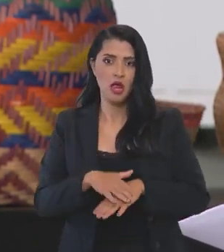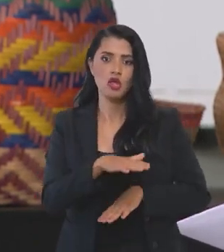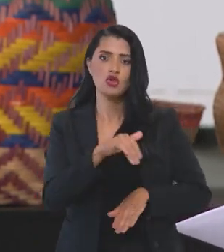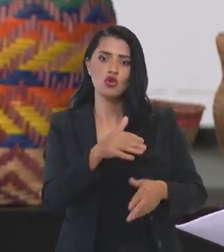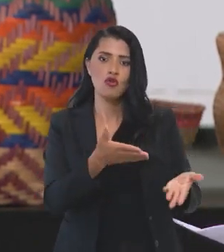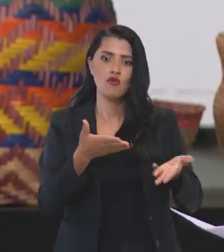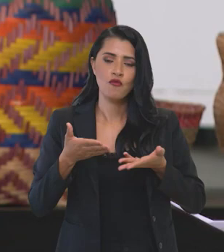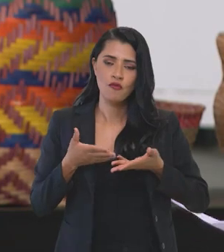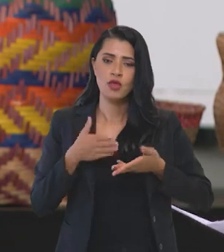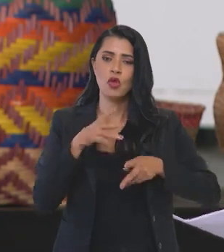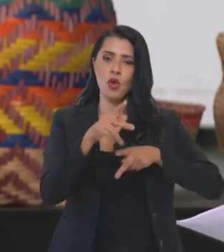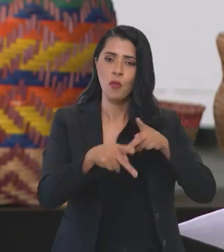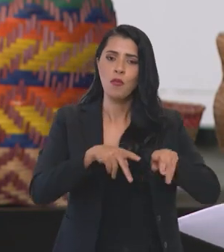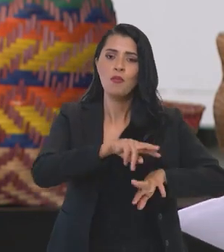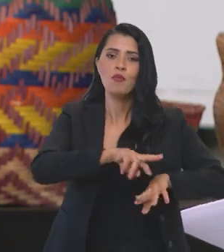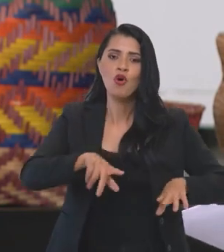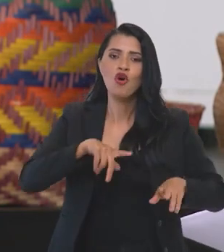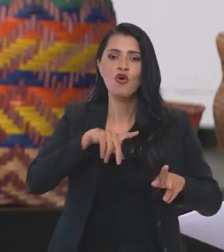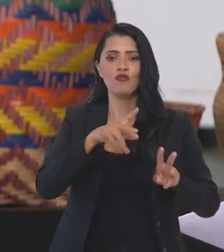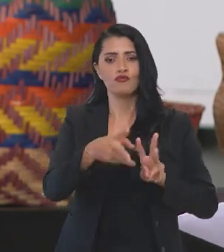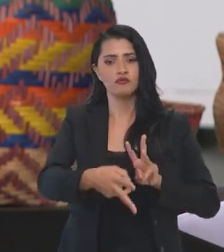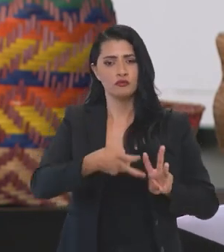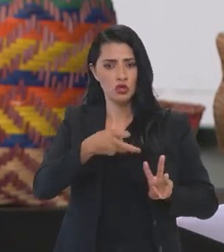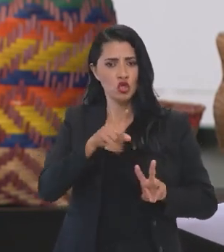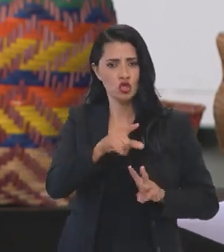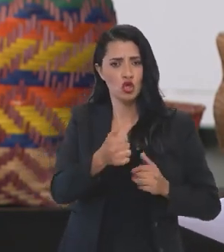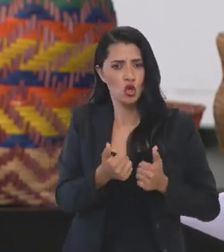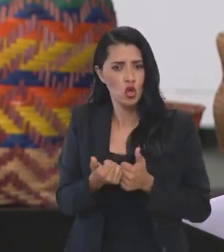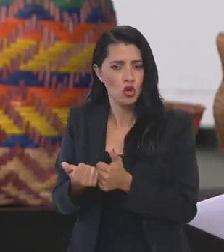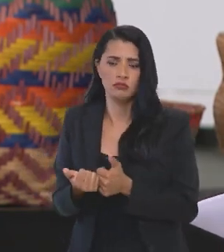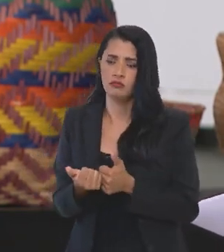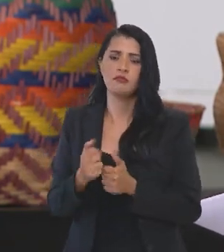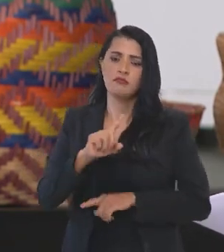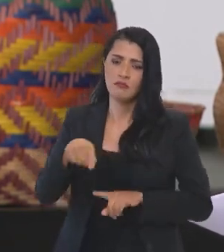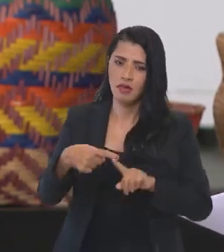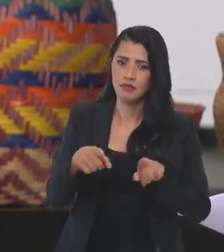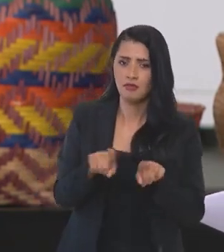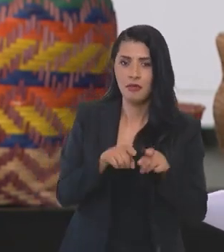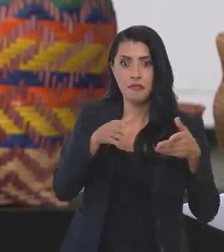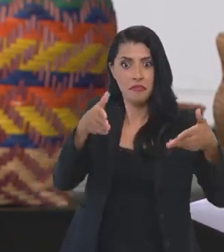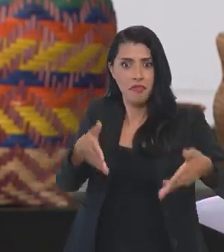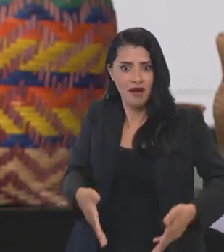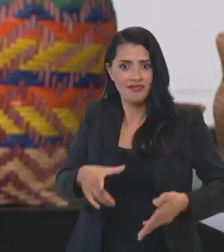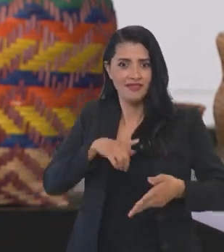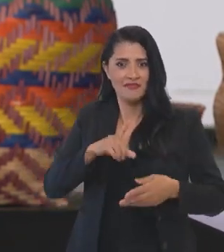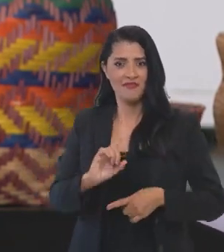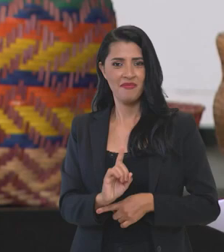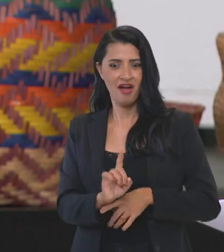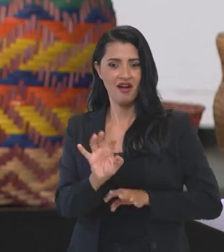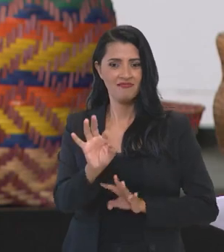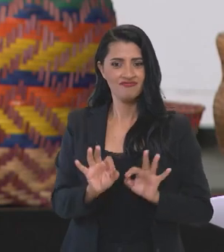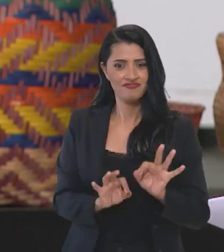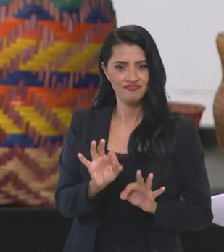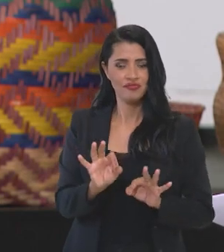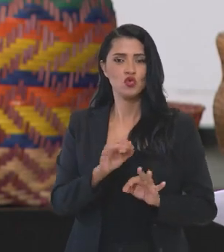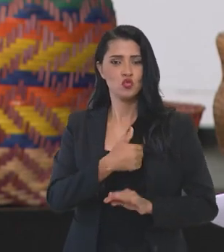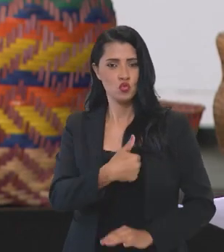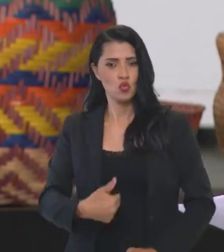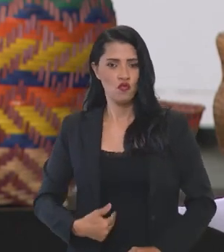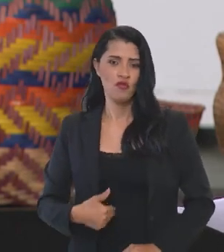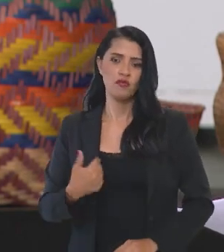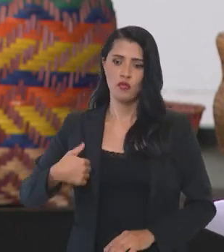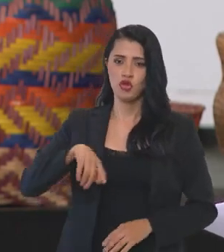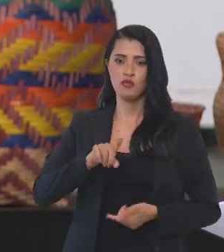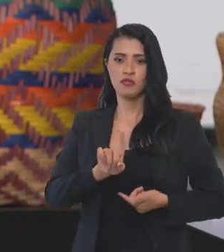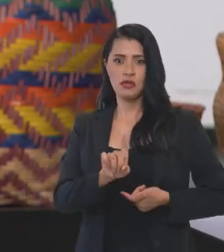convida os povos indígenas não somente a apoiar, mas também participar da gestão, já nos coloca